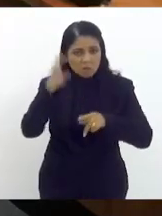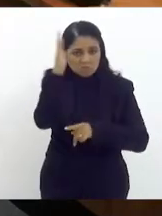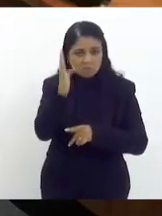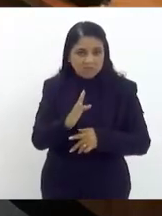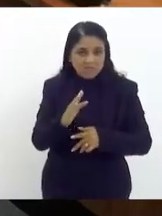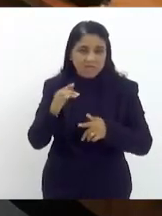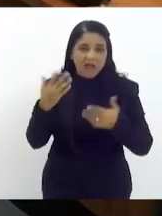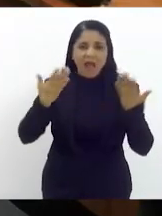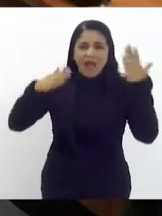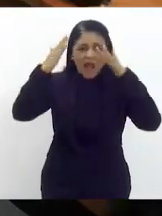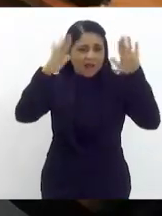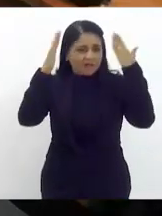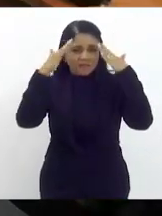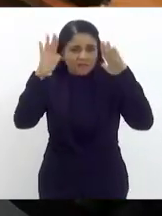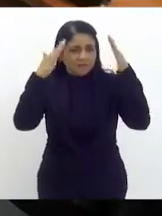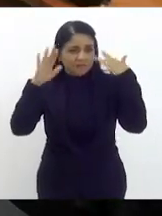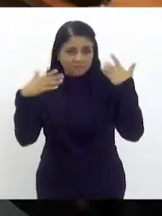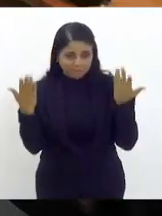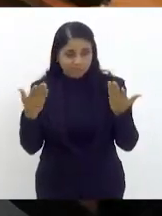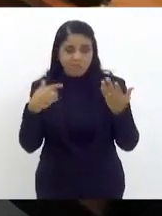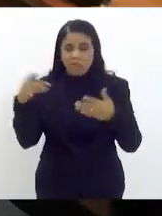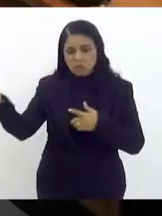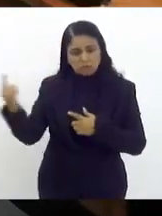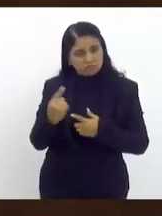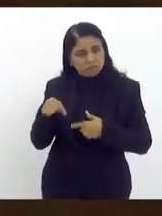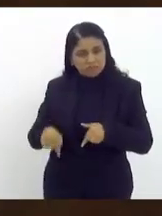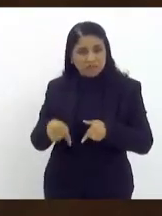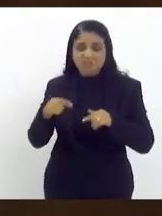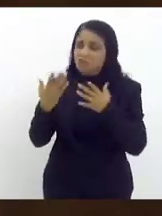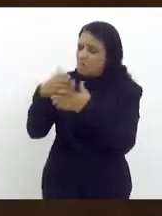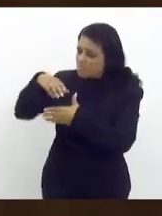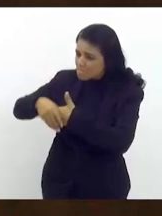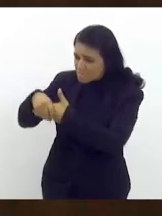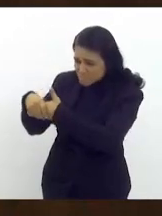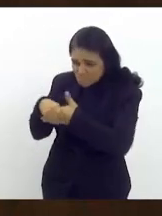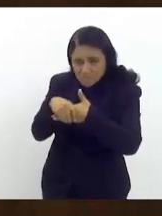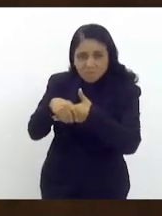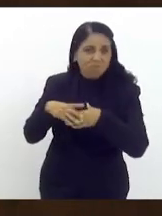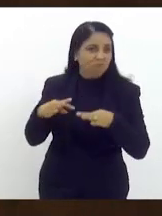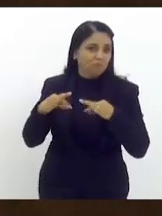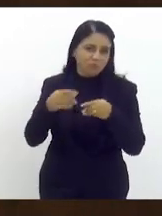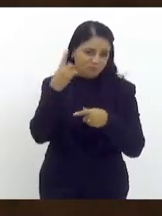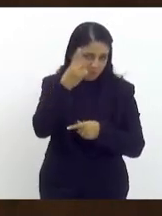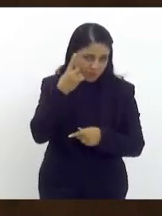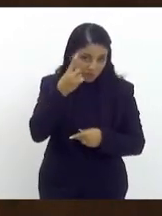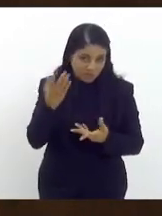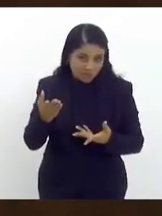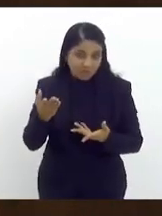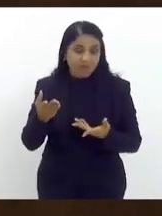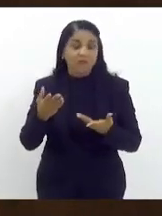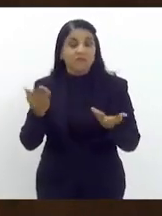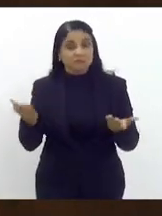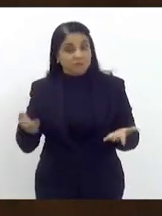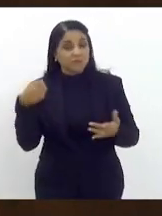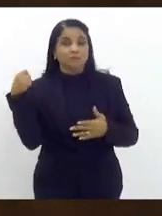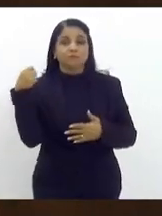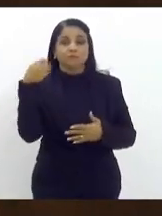nós todos o cumprimentamos e eu queria dizer que o fato de que